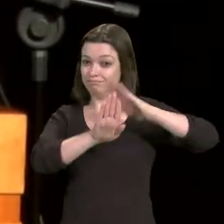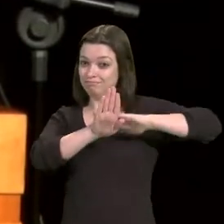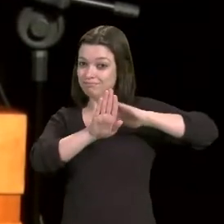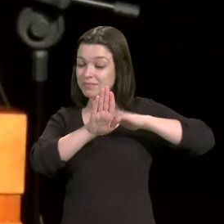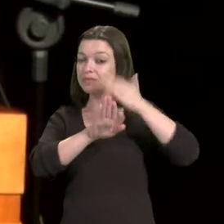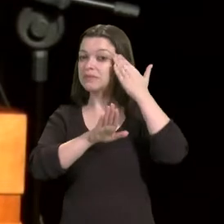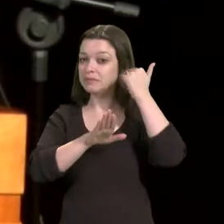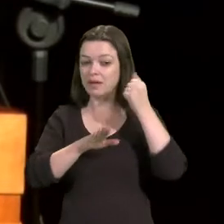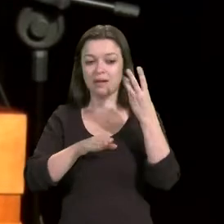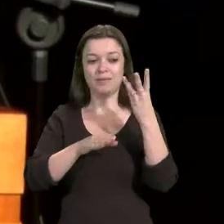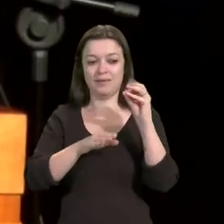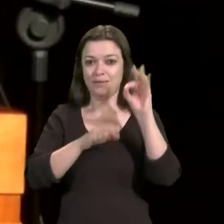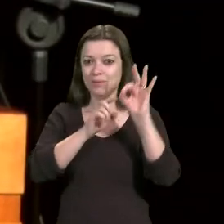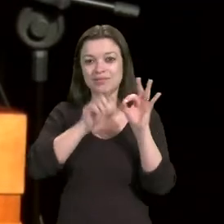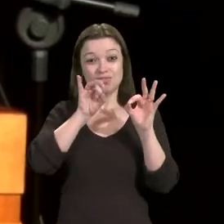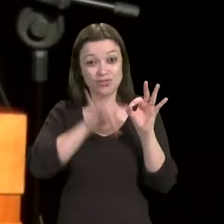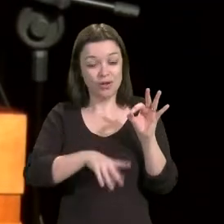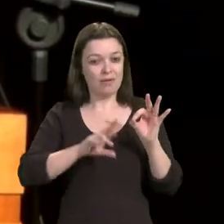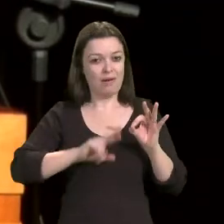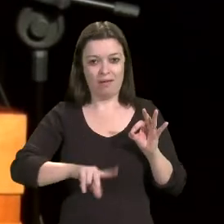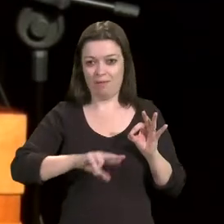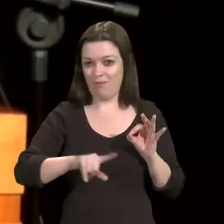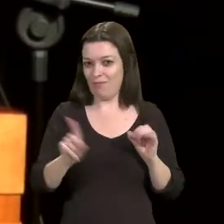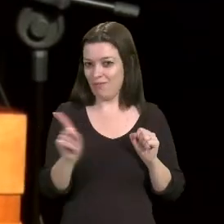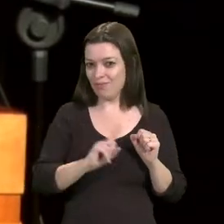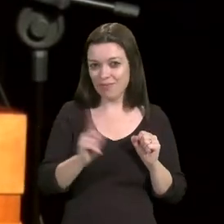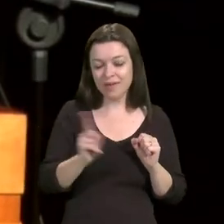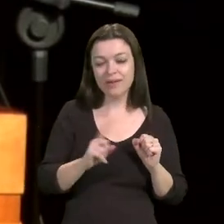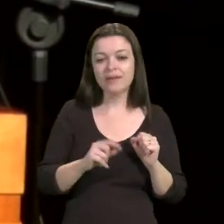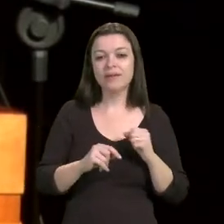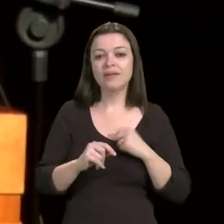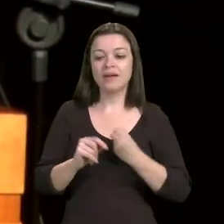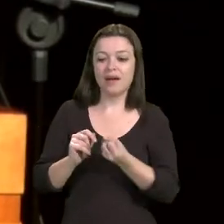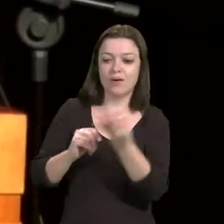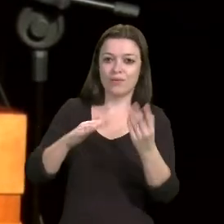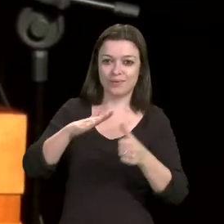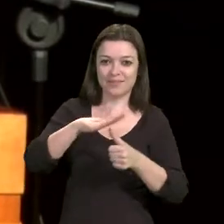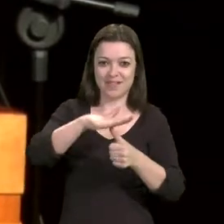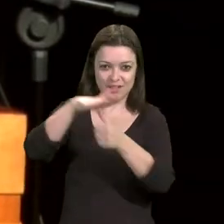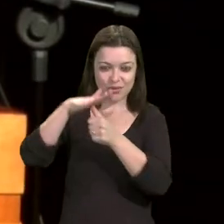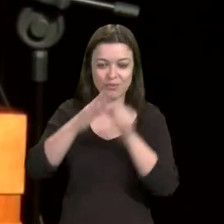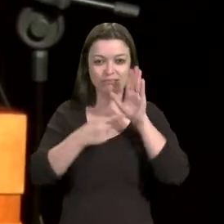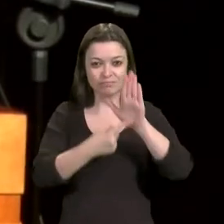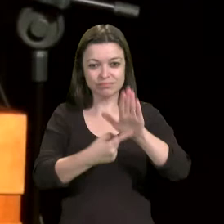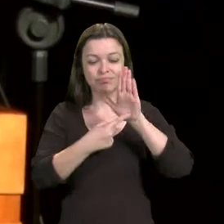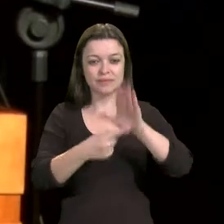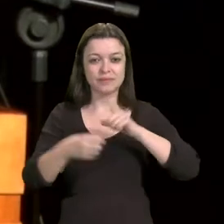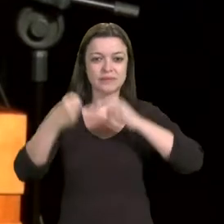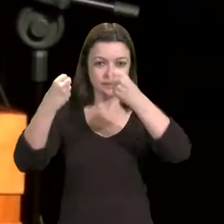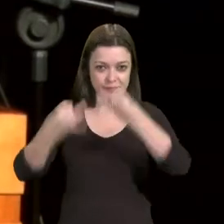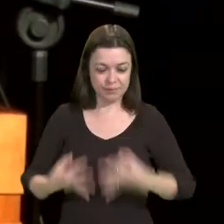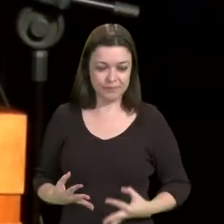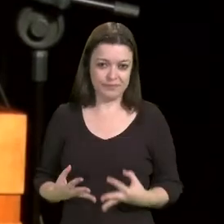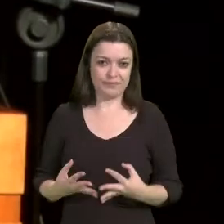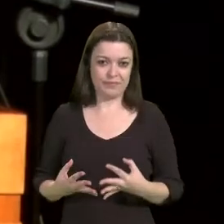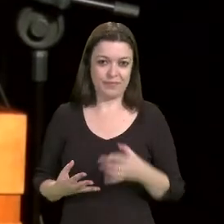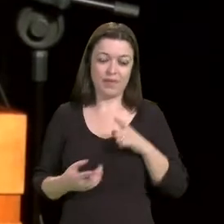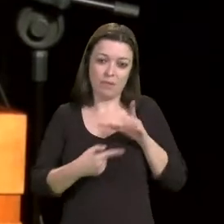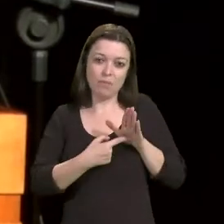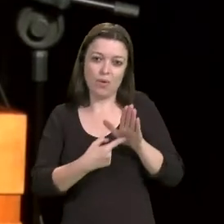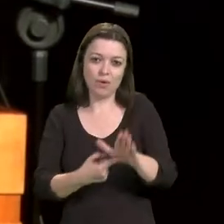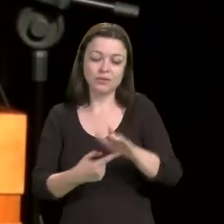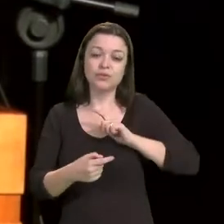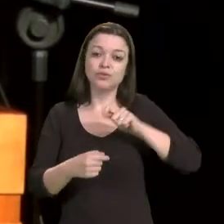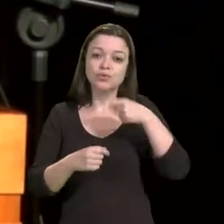30%, como os reitores têm demonstrado, dos recursos das